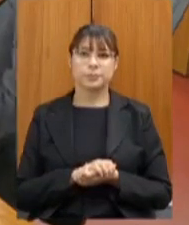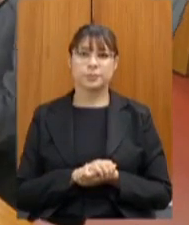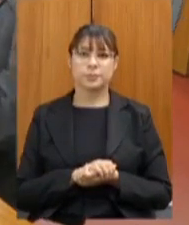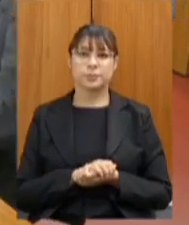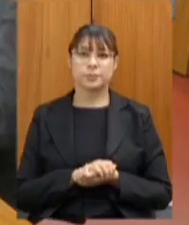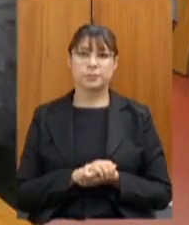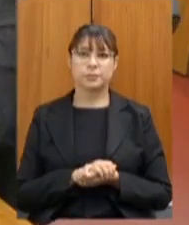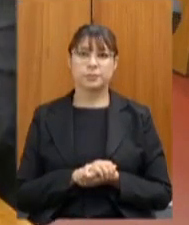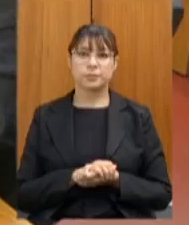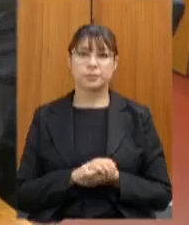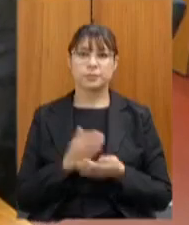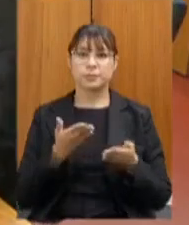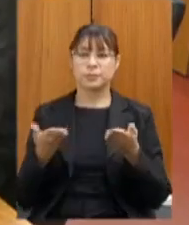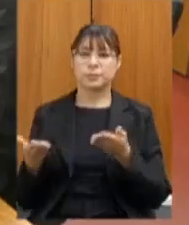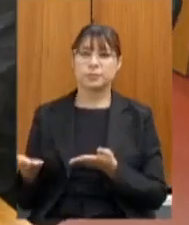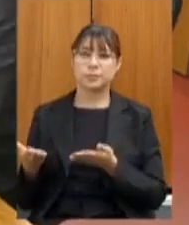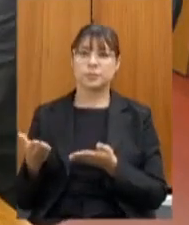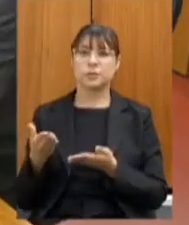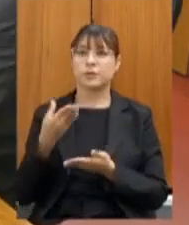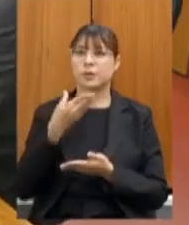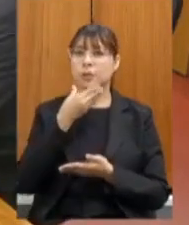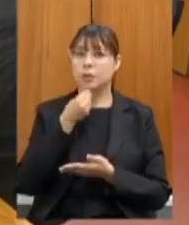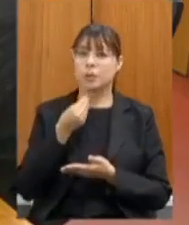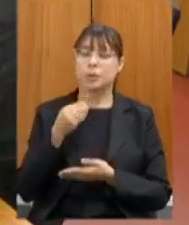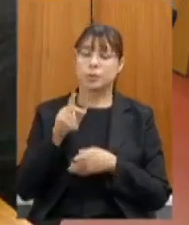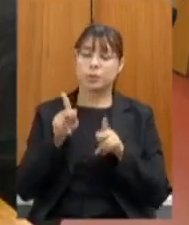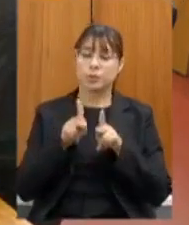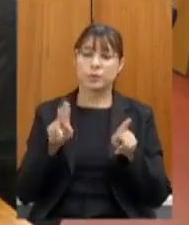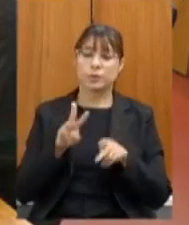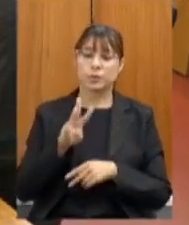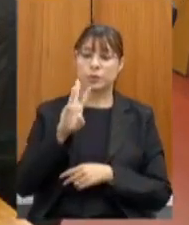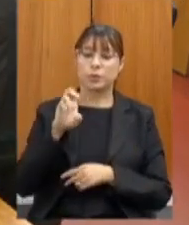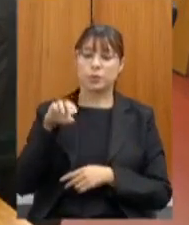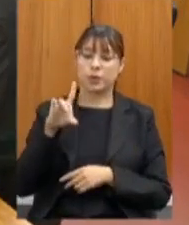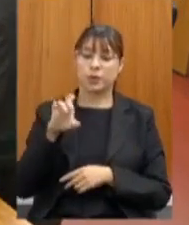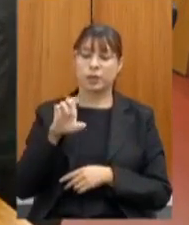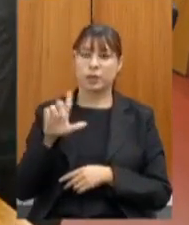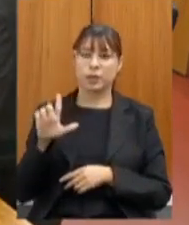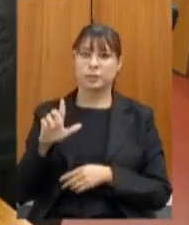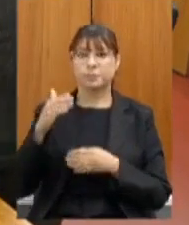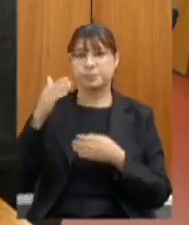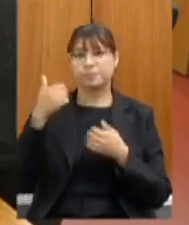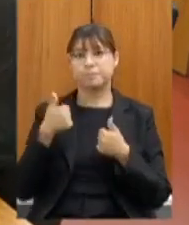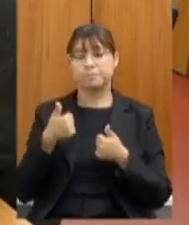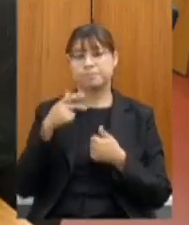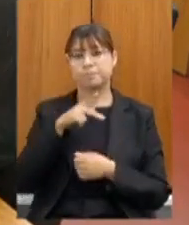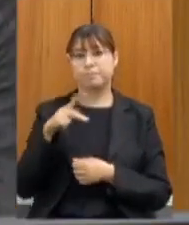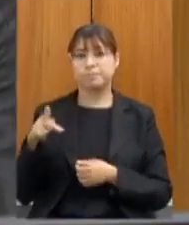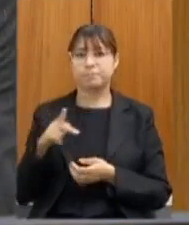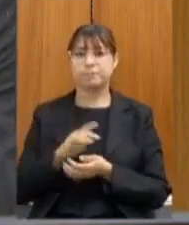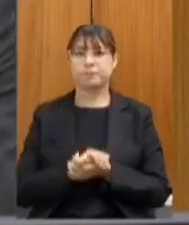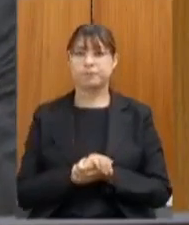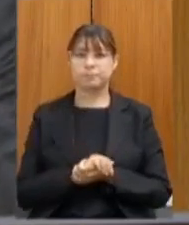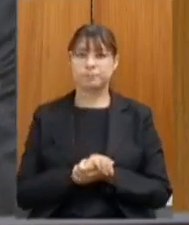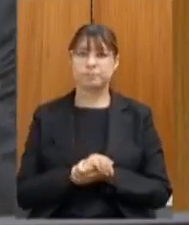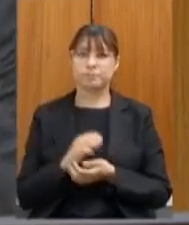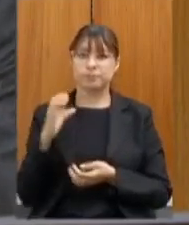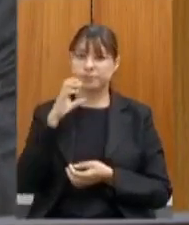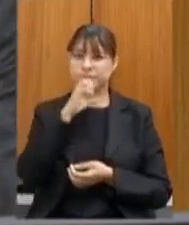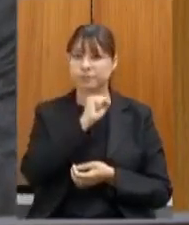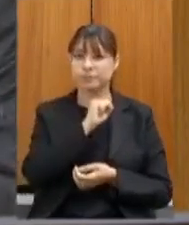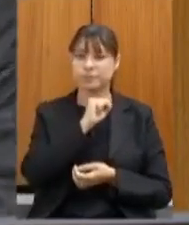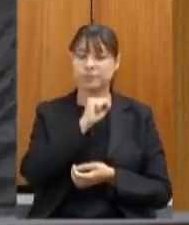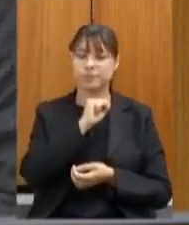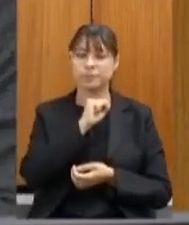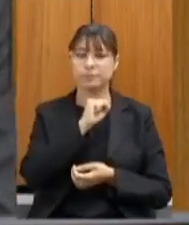com as palavras para as considerações professor Wendel muito bem presidente quero rapidamente